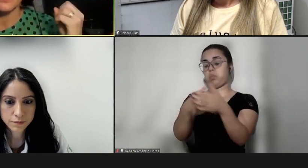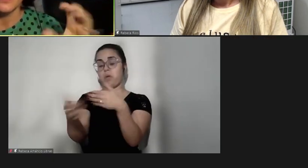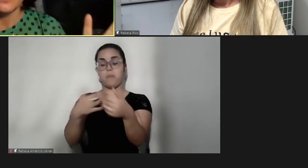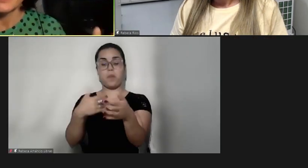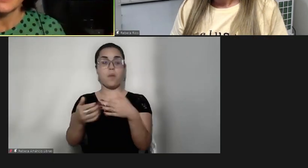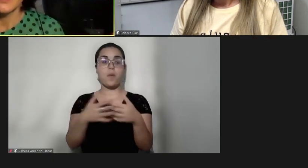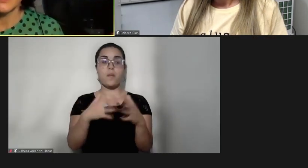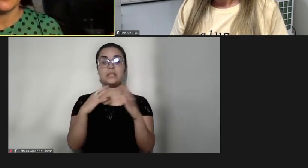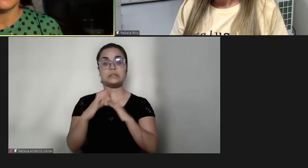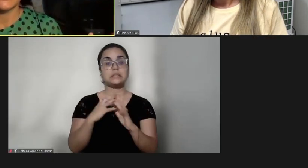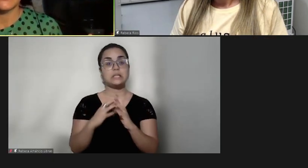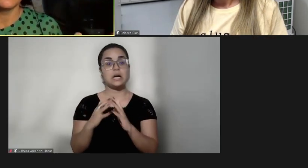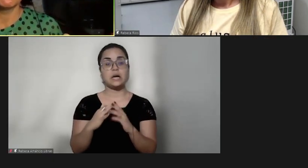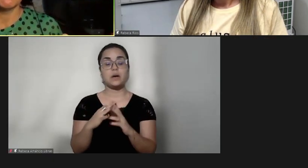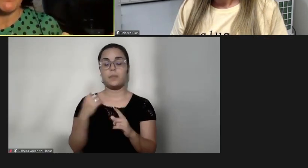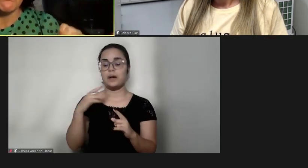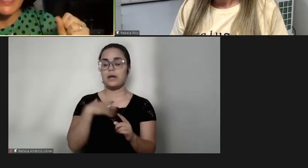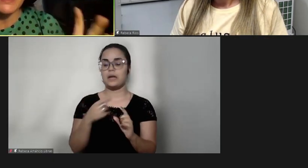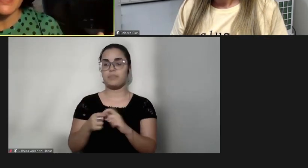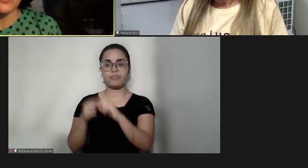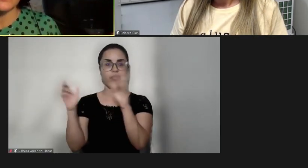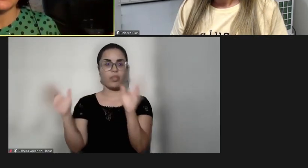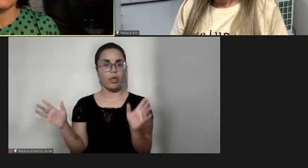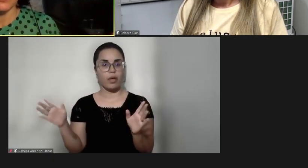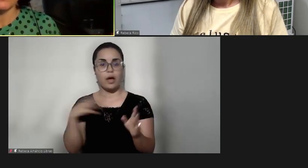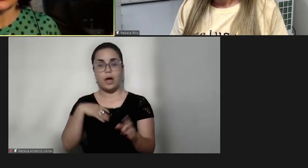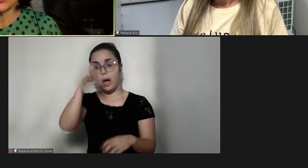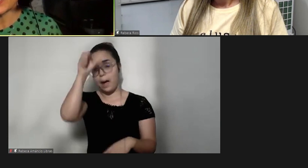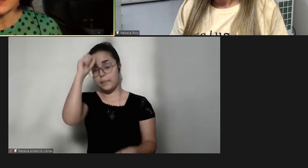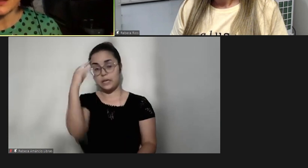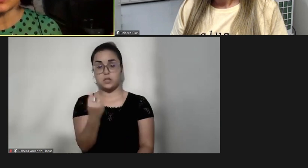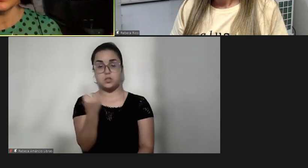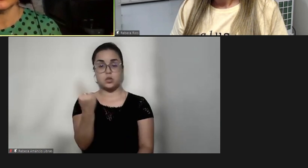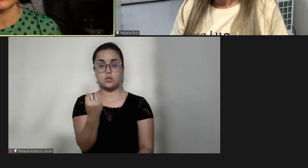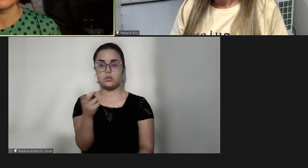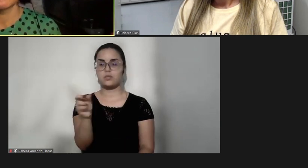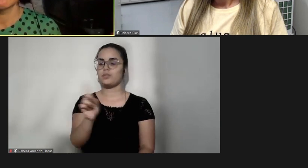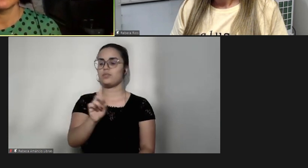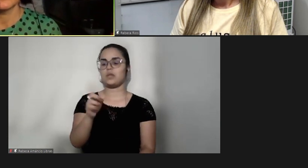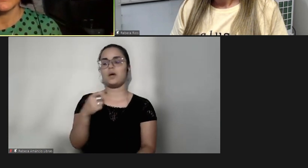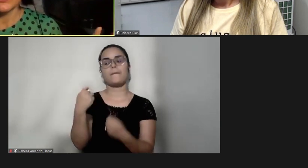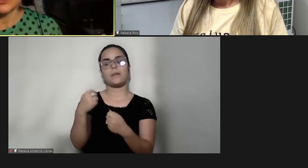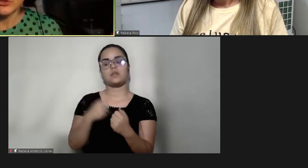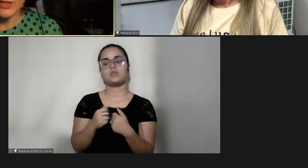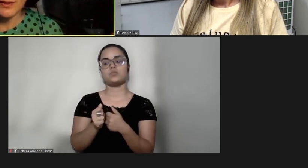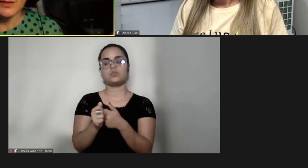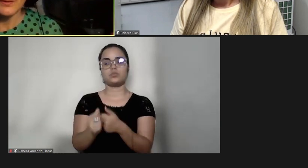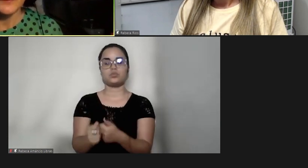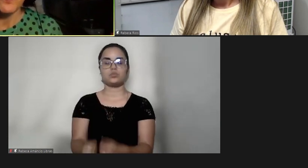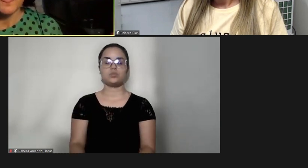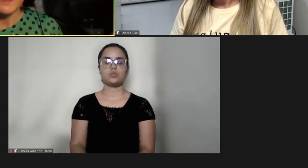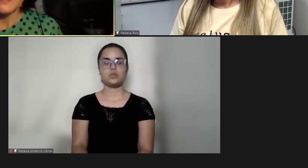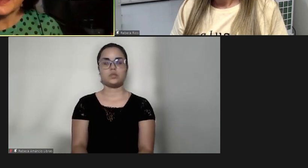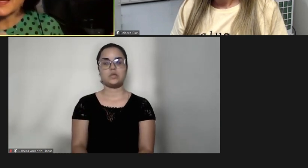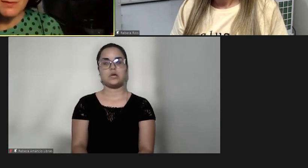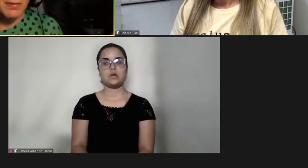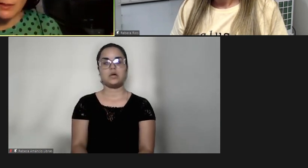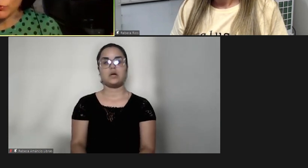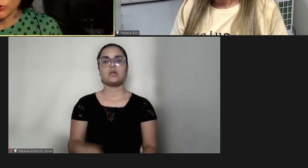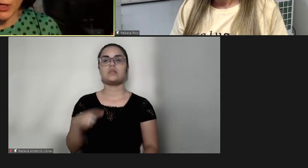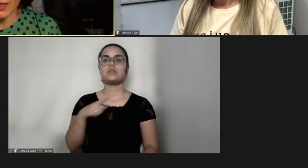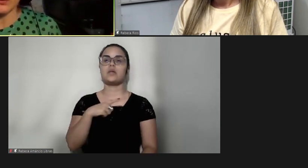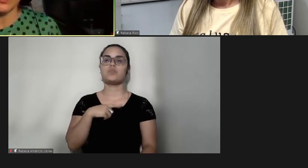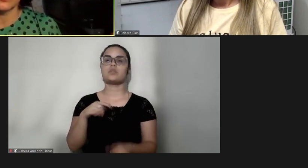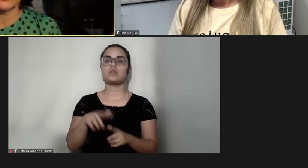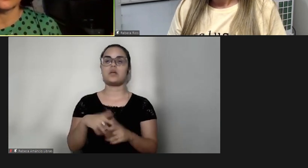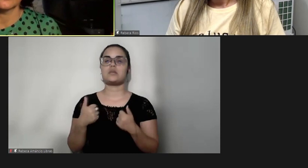pra ele aprender sozinho, não, a gente tem que estar junto, a gente tem que ter esse